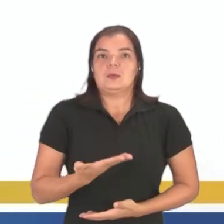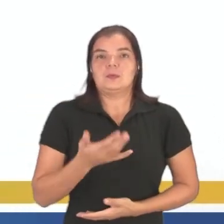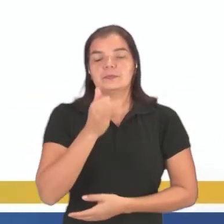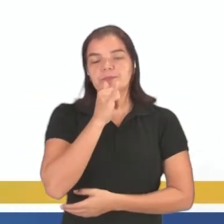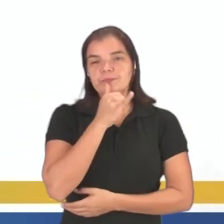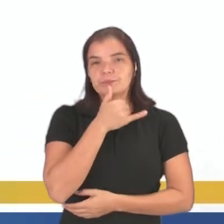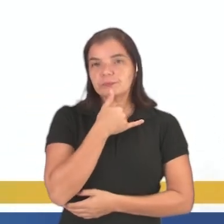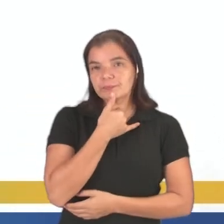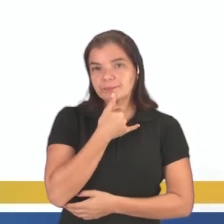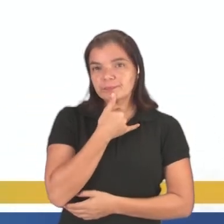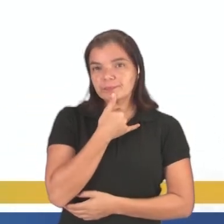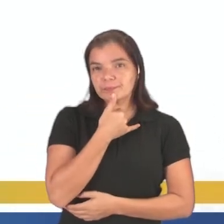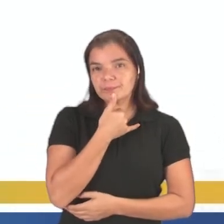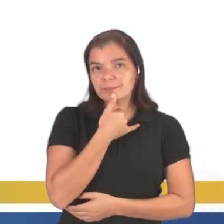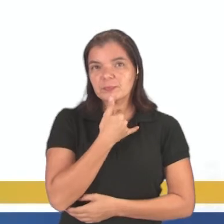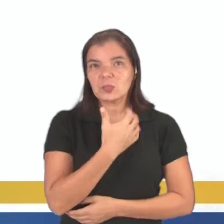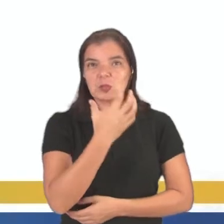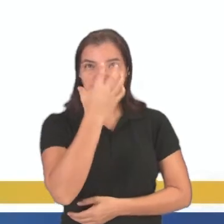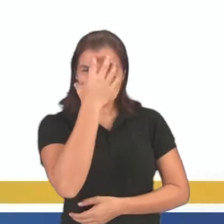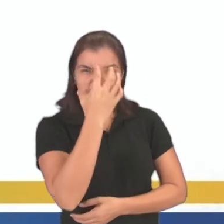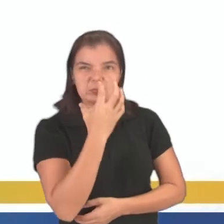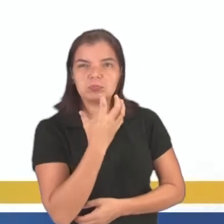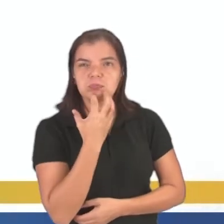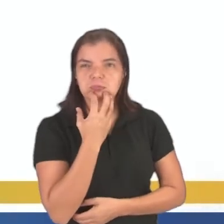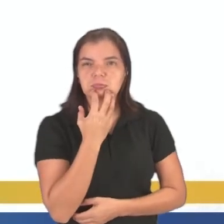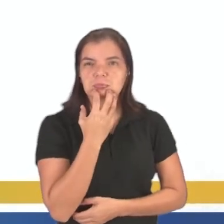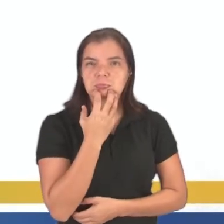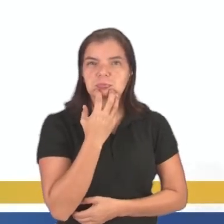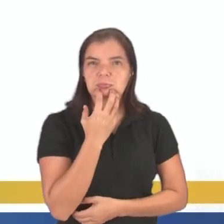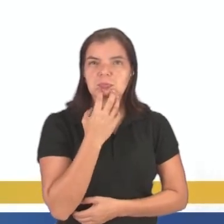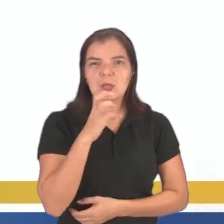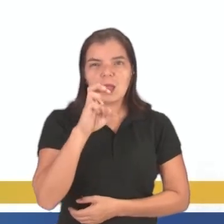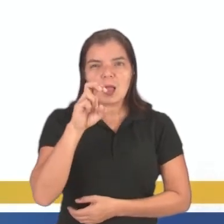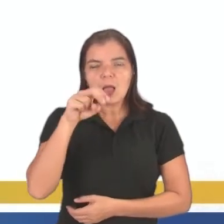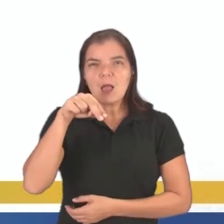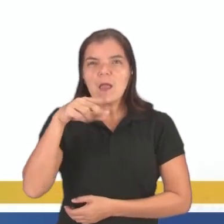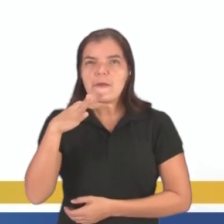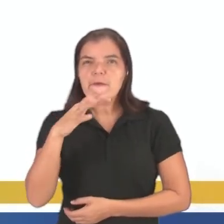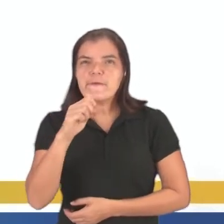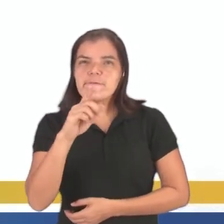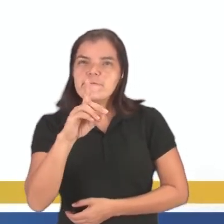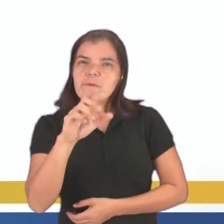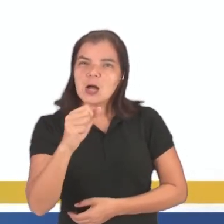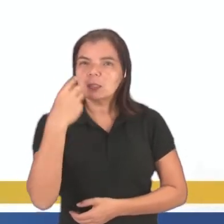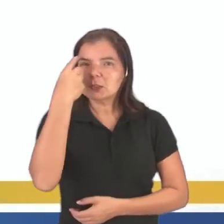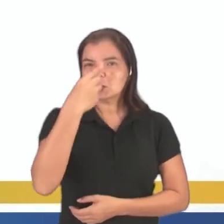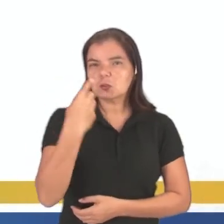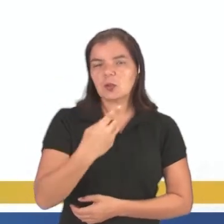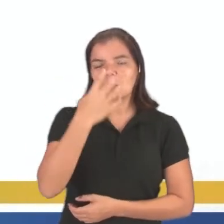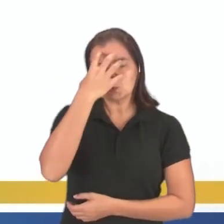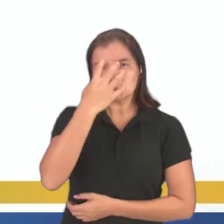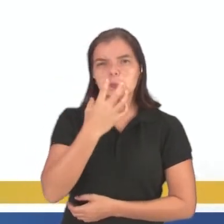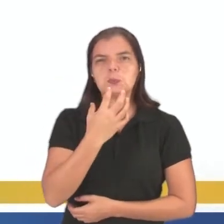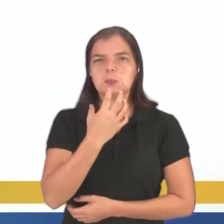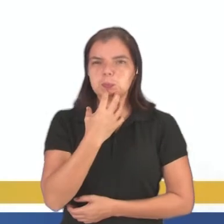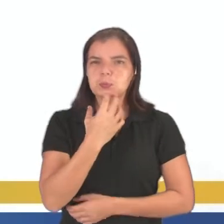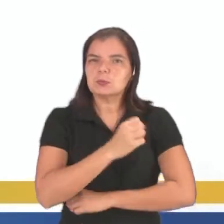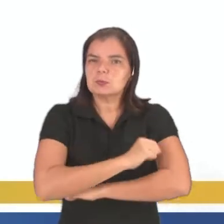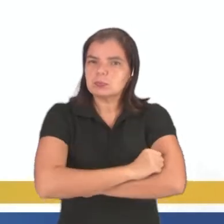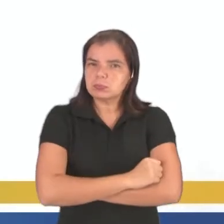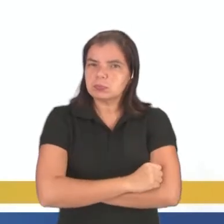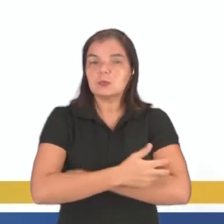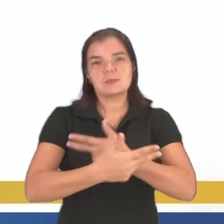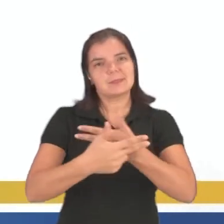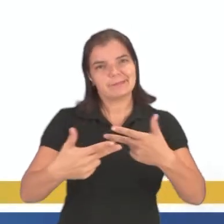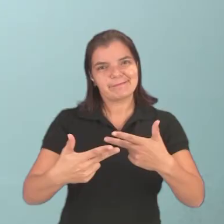entristece e me enfada. Pessoal, o que significa essa palavra enfada em espanhol? Quer dizer, quando a pessoa está chateada ou com raiva